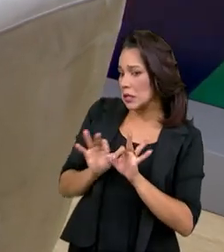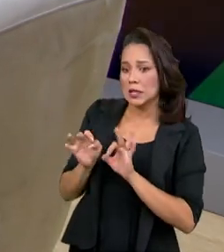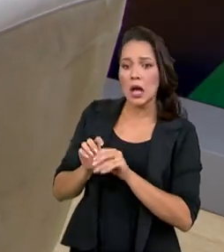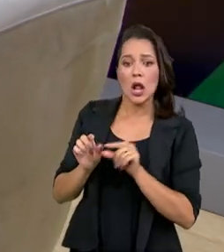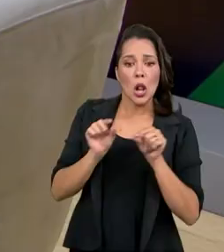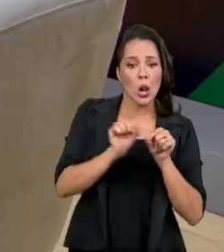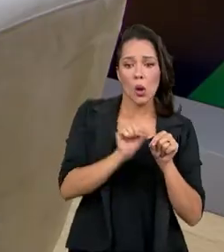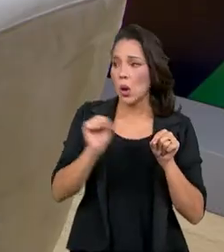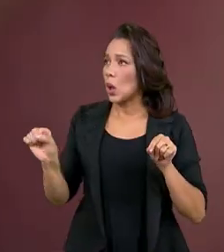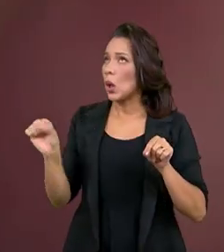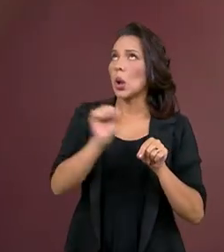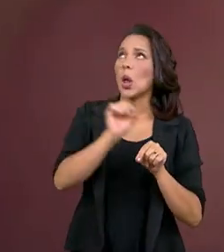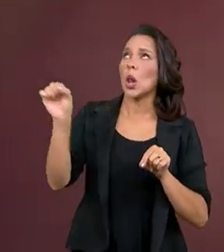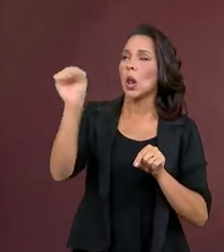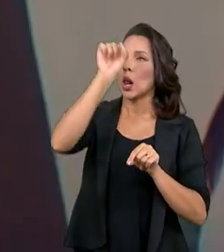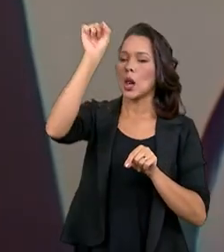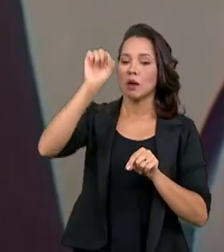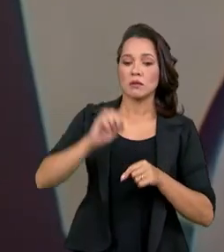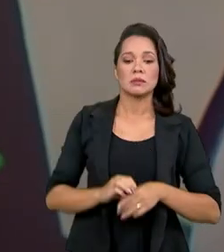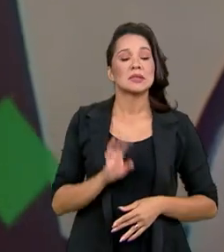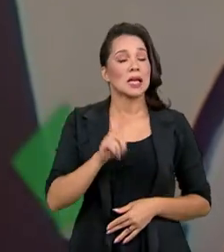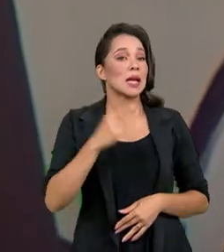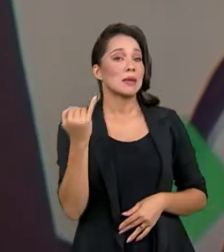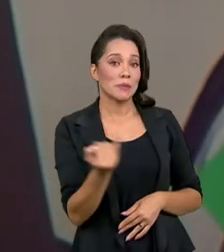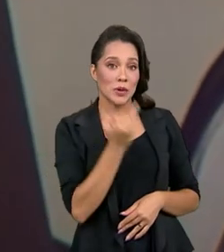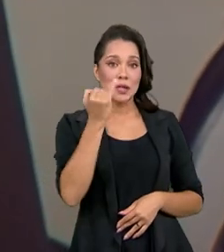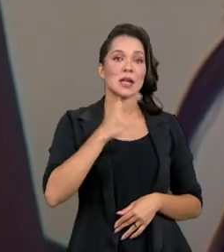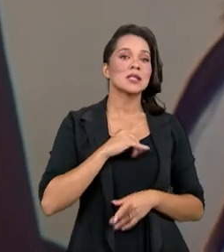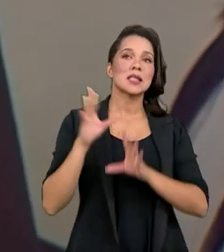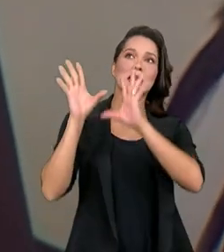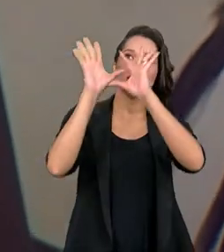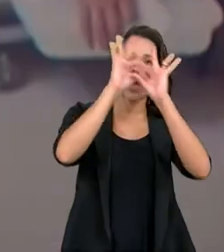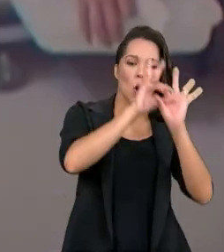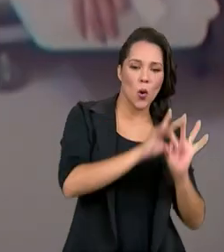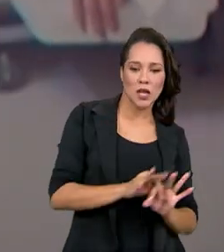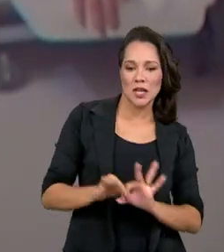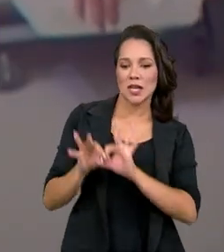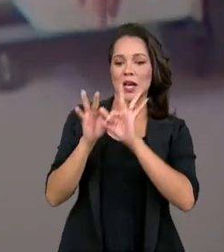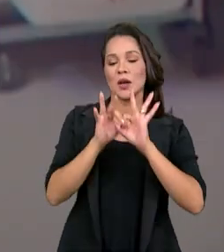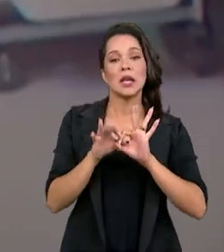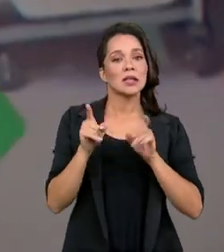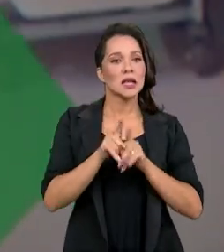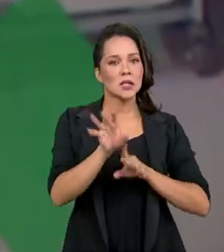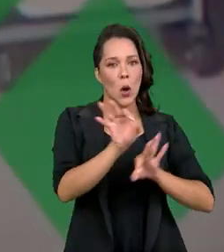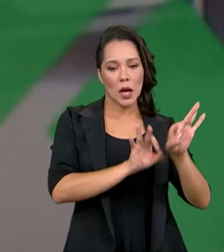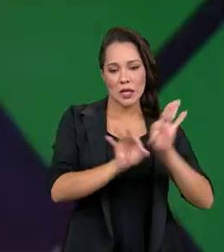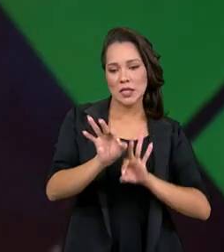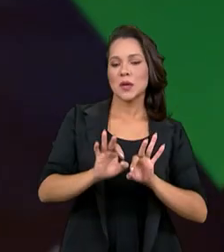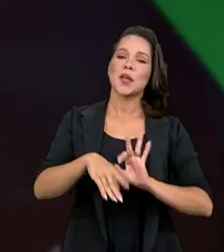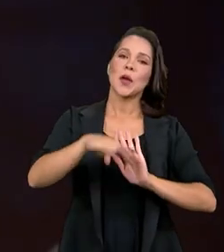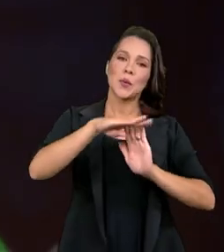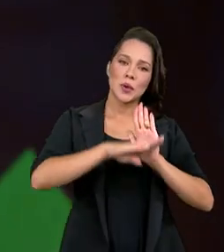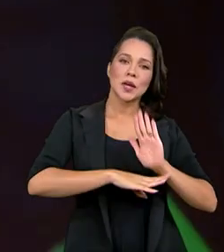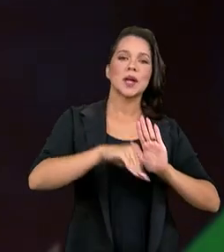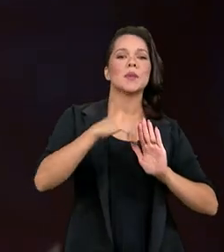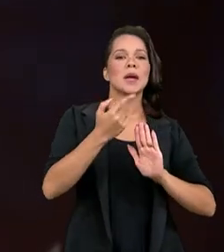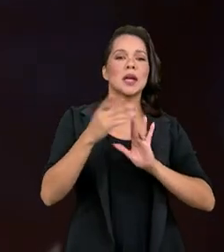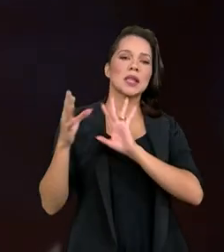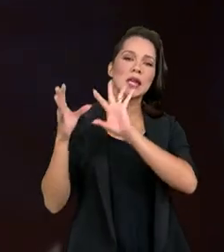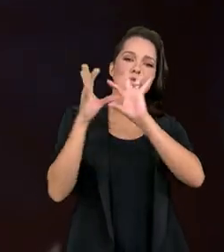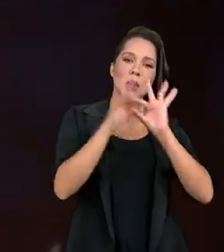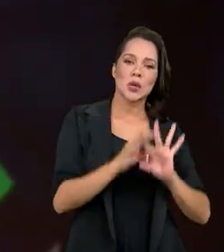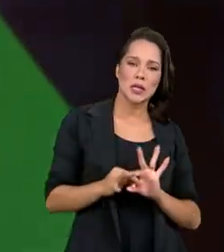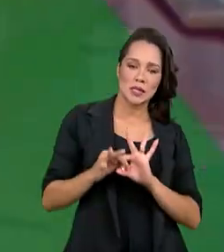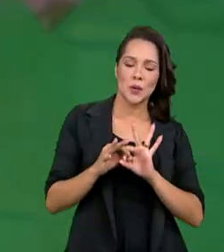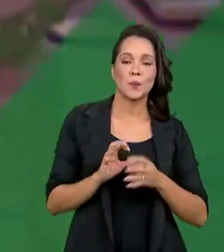para o outro. Muito difícil, é muito importante ter esse elo, essa organização, que no caso é o programa que faz essa conexão